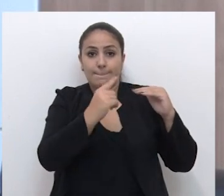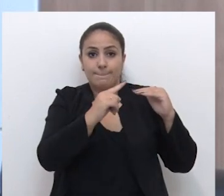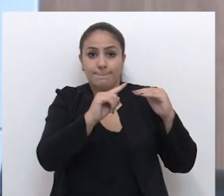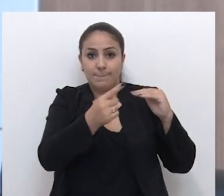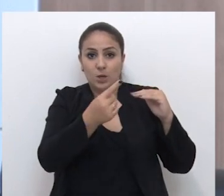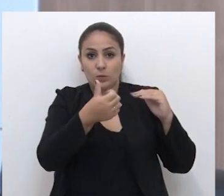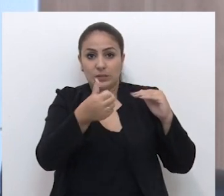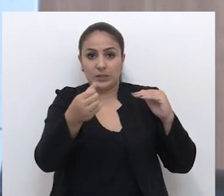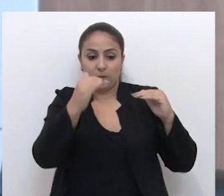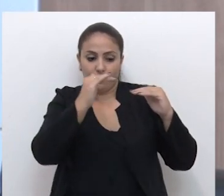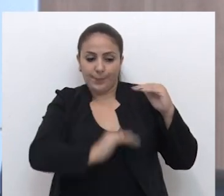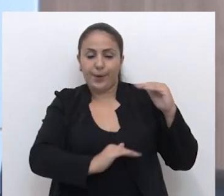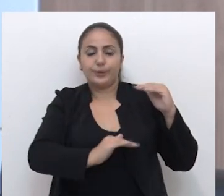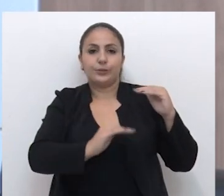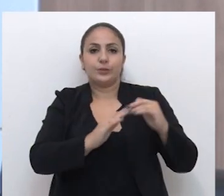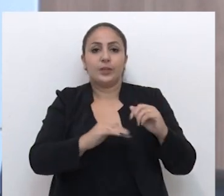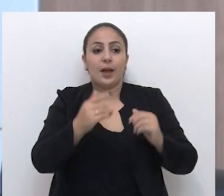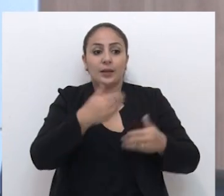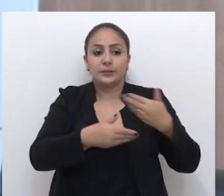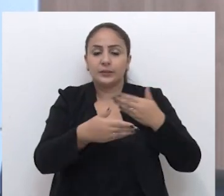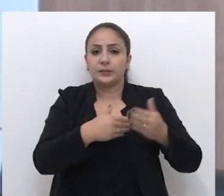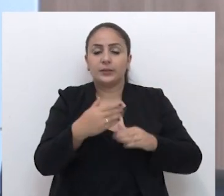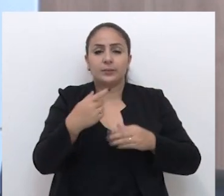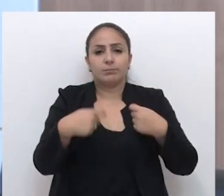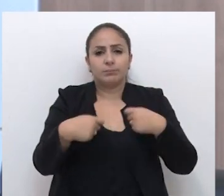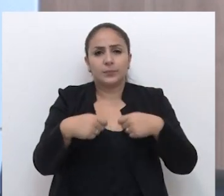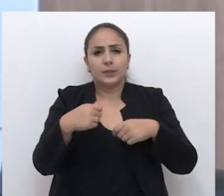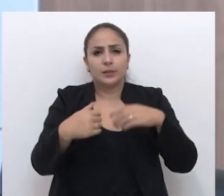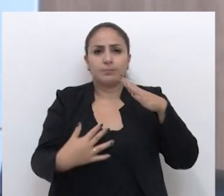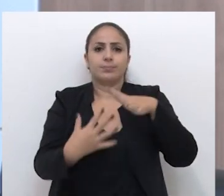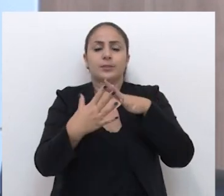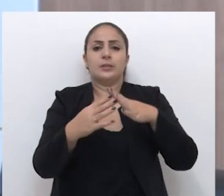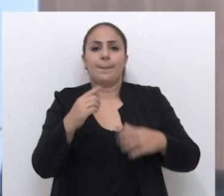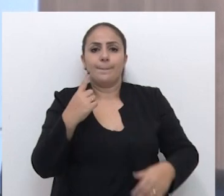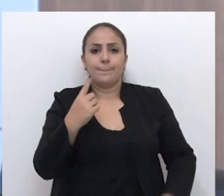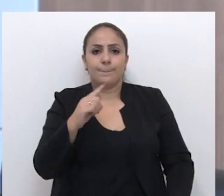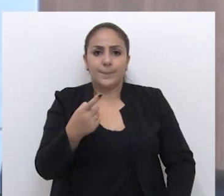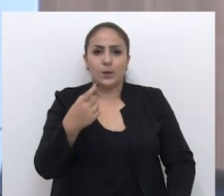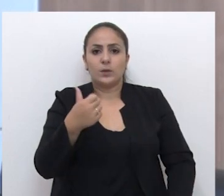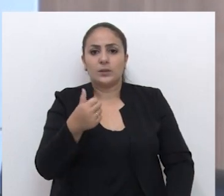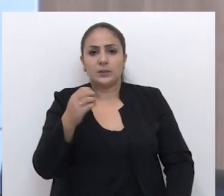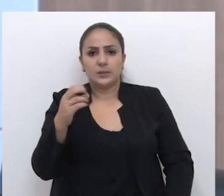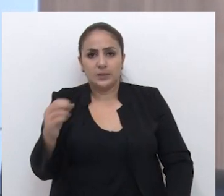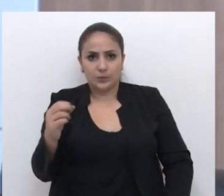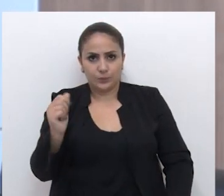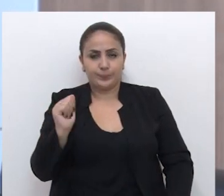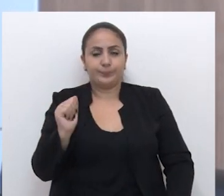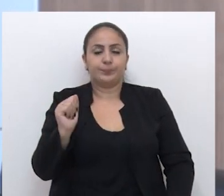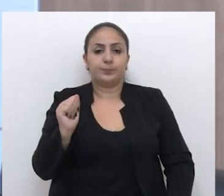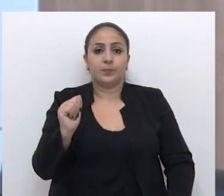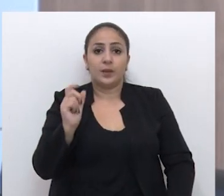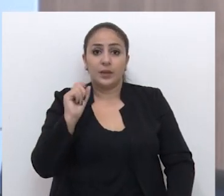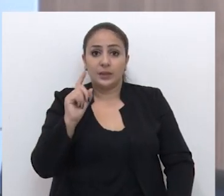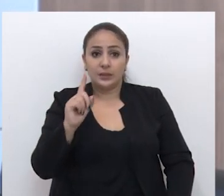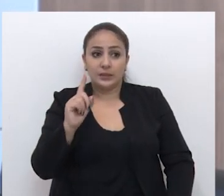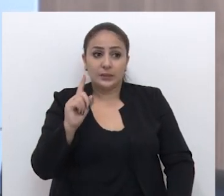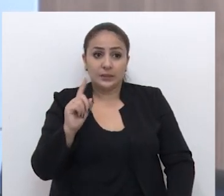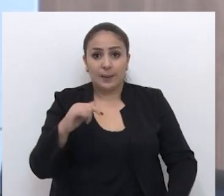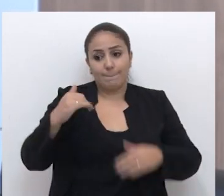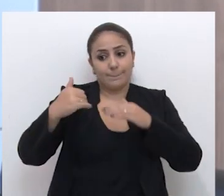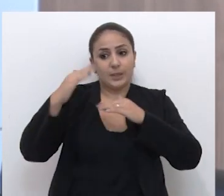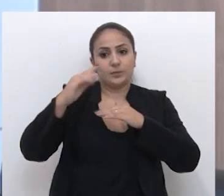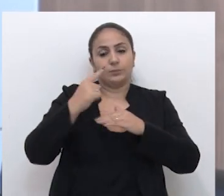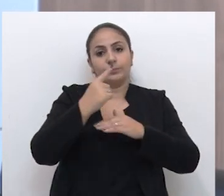ela vai atender a uma demanda acima de 1.600 reais, né? Que é a faixa 1,5, que são outros